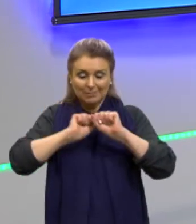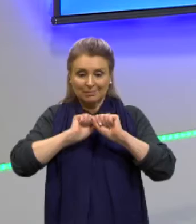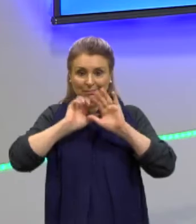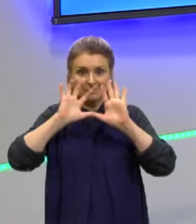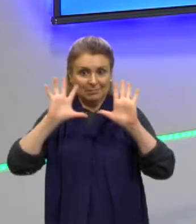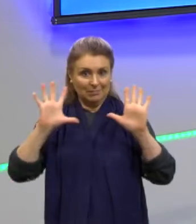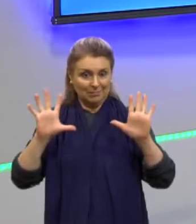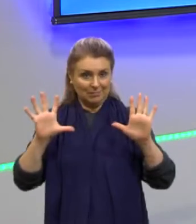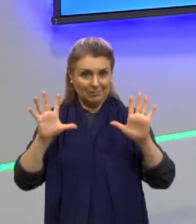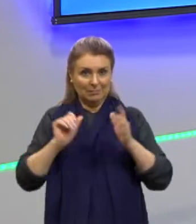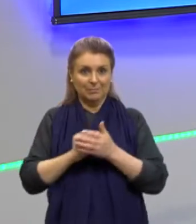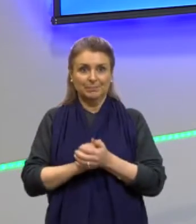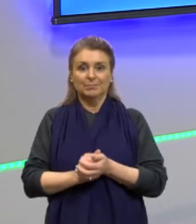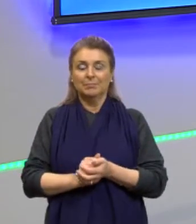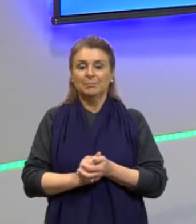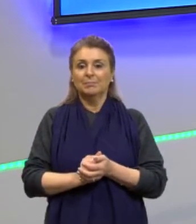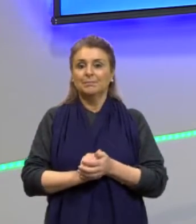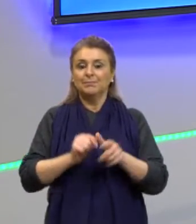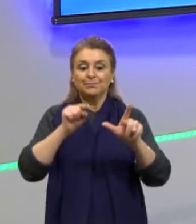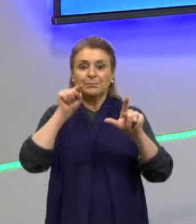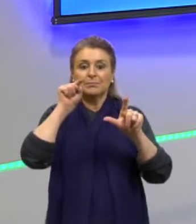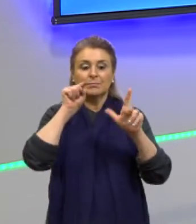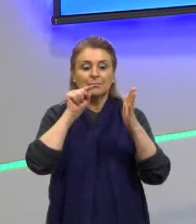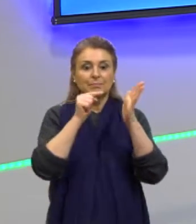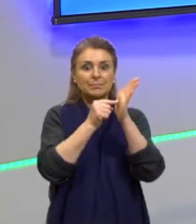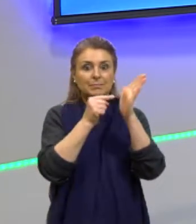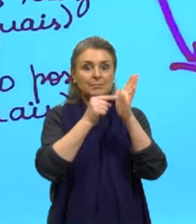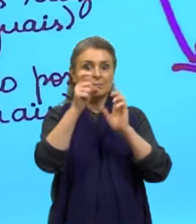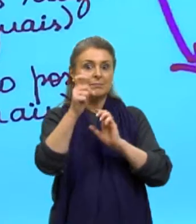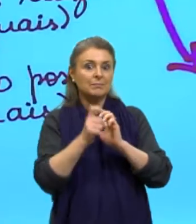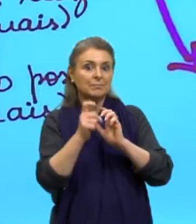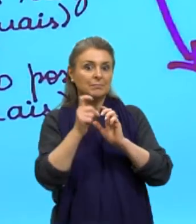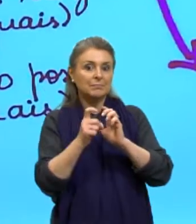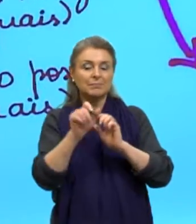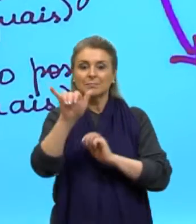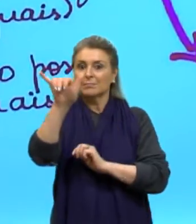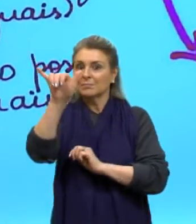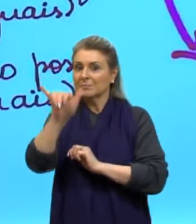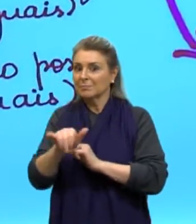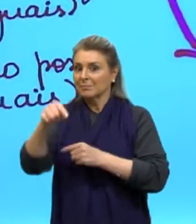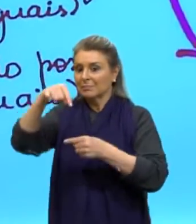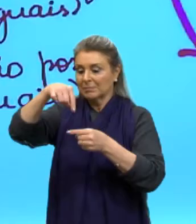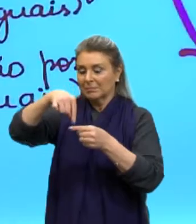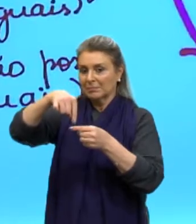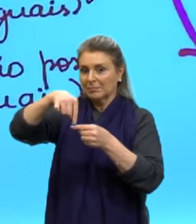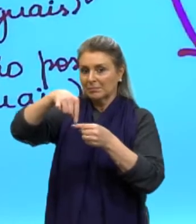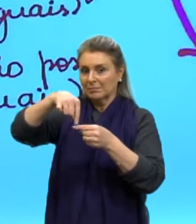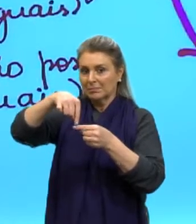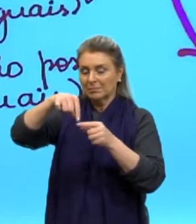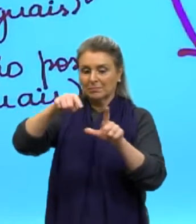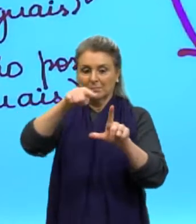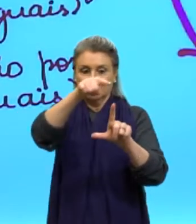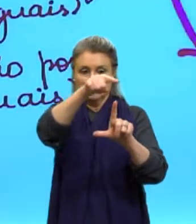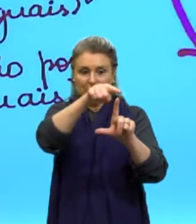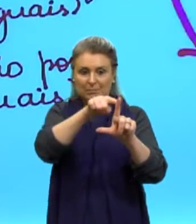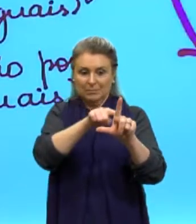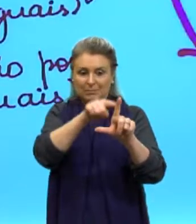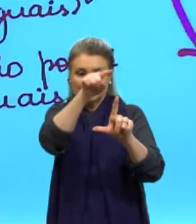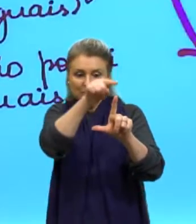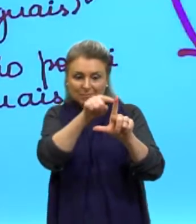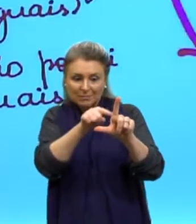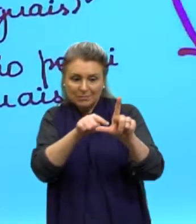eles? Então, o nosso ponto do X aqui do vértice, o Y do vértice, que é onde eu vou fazer a curvinha,